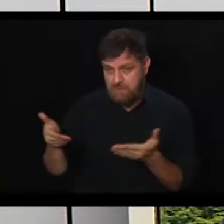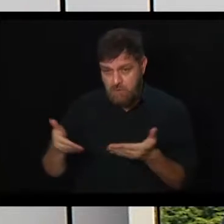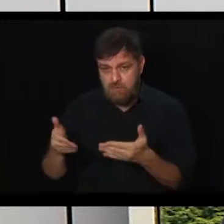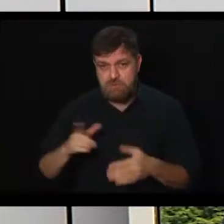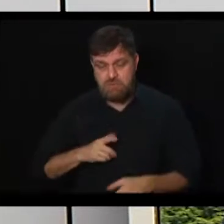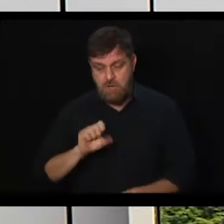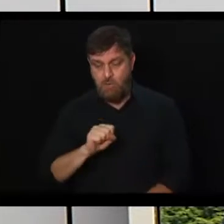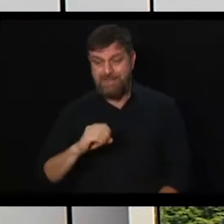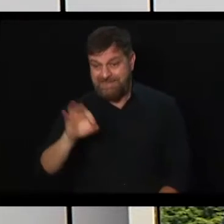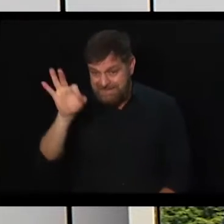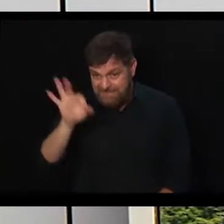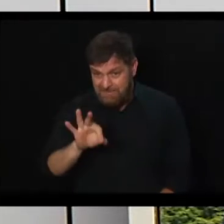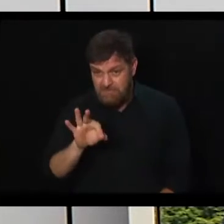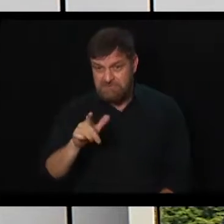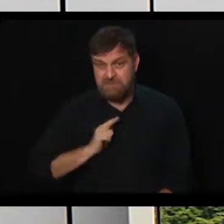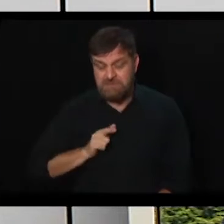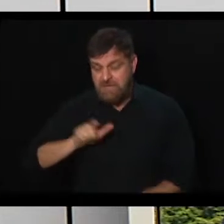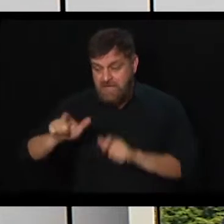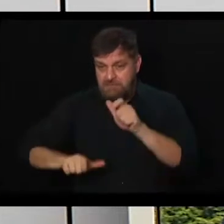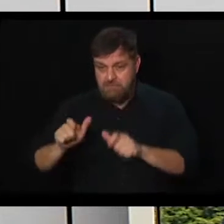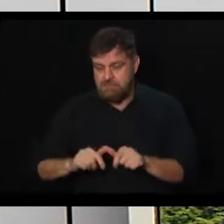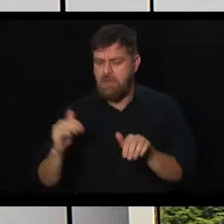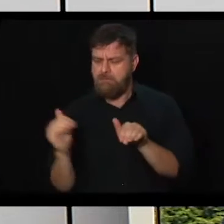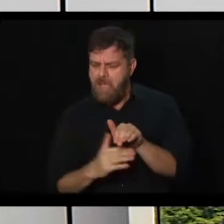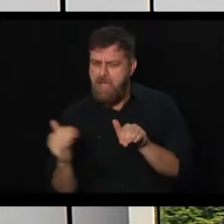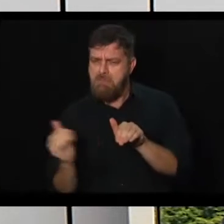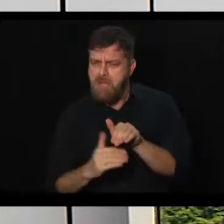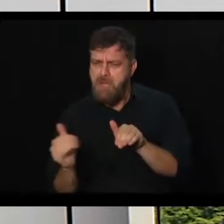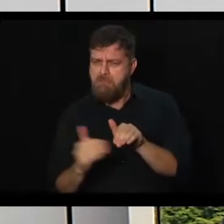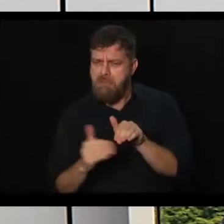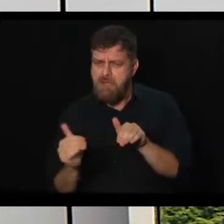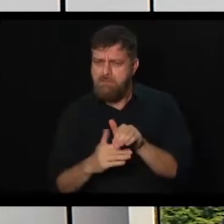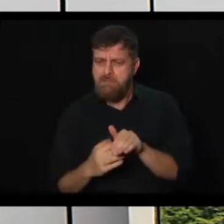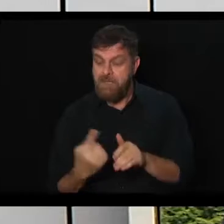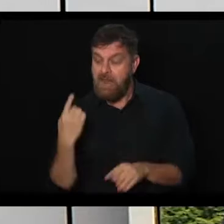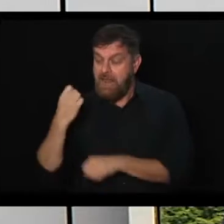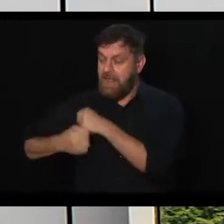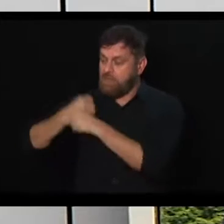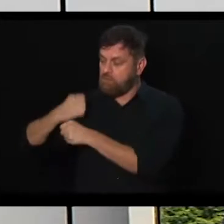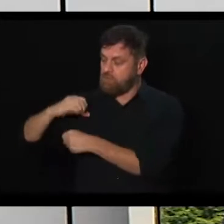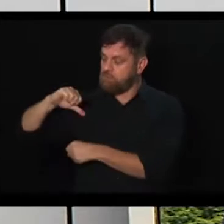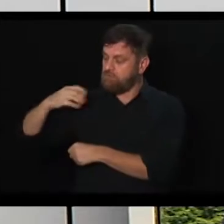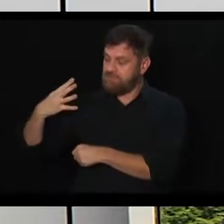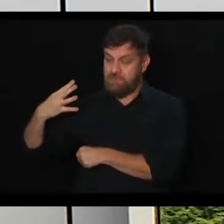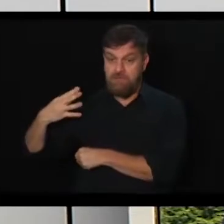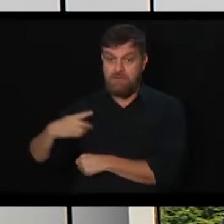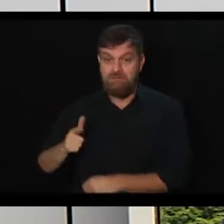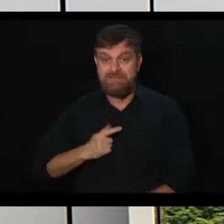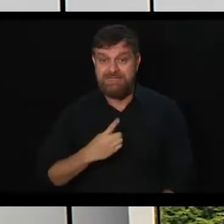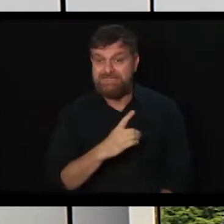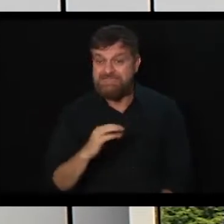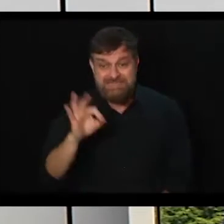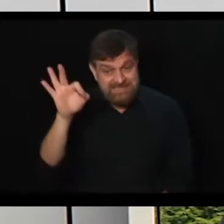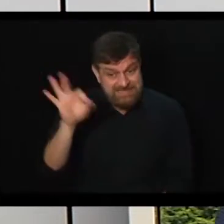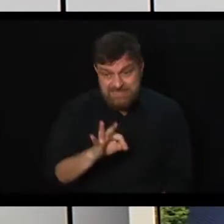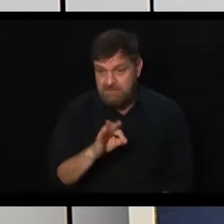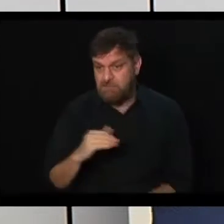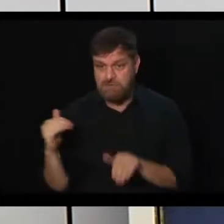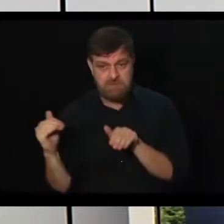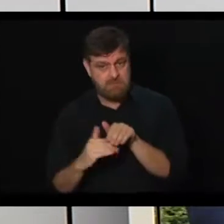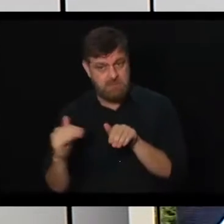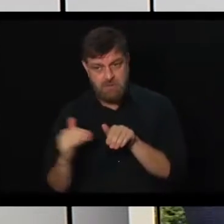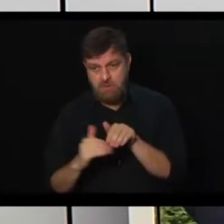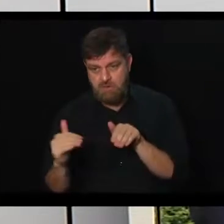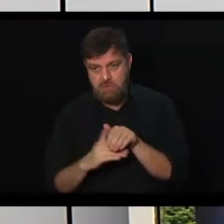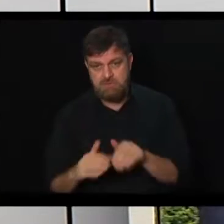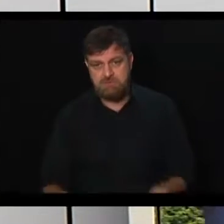os 80% maiores contribuições do empregado desde 1994. Vai passar a considerar a 100% das contribuições. Ou seja,